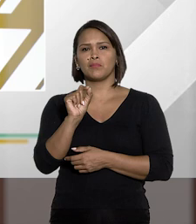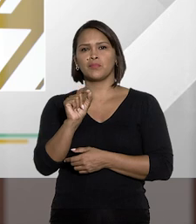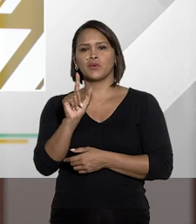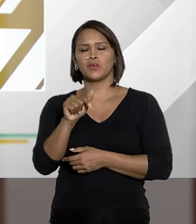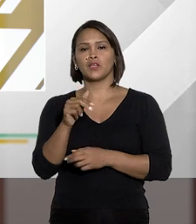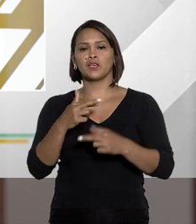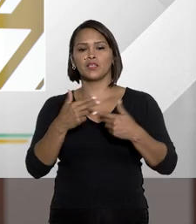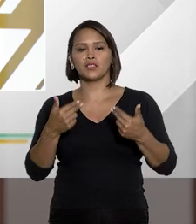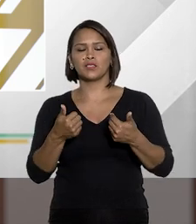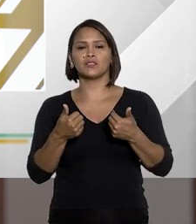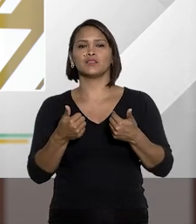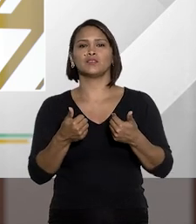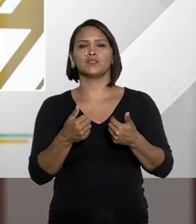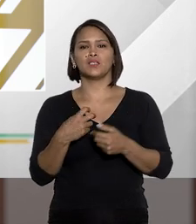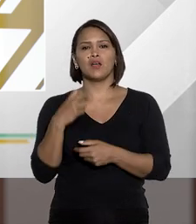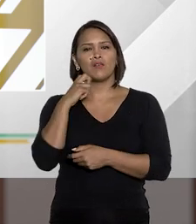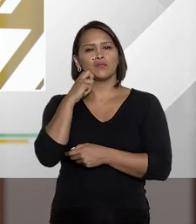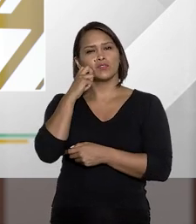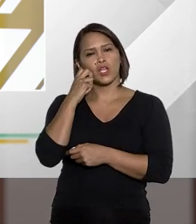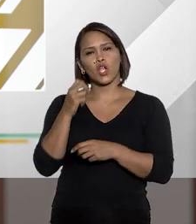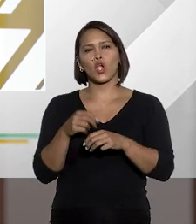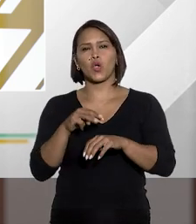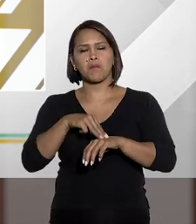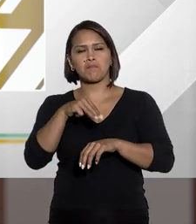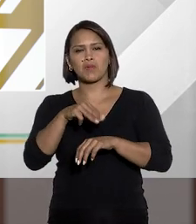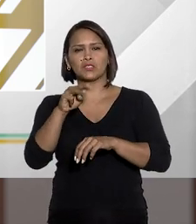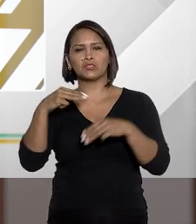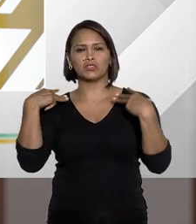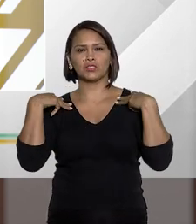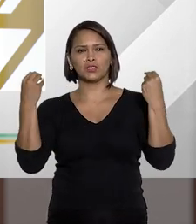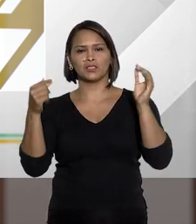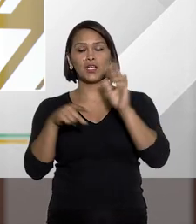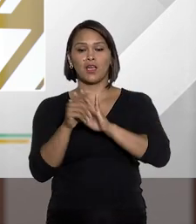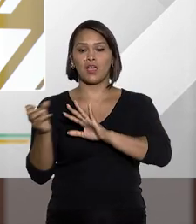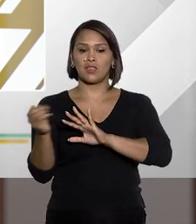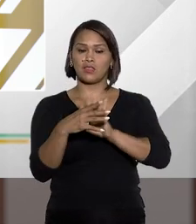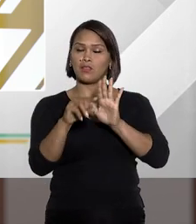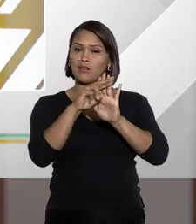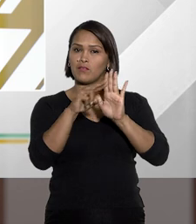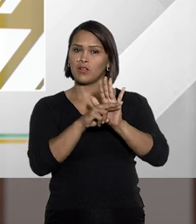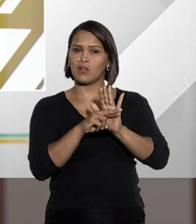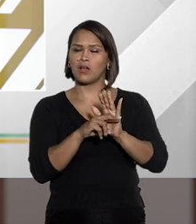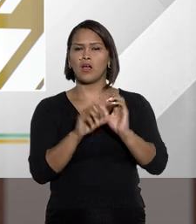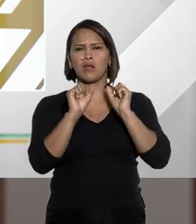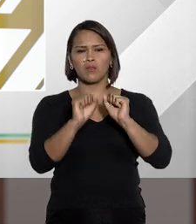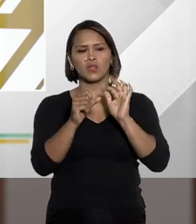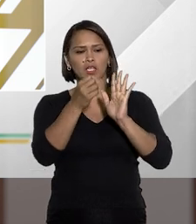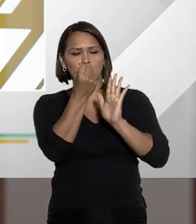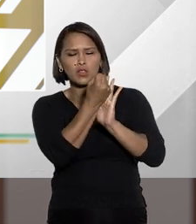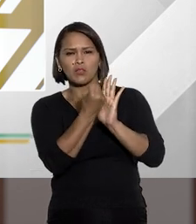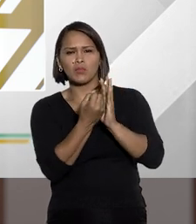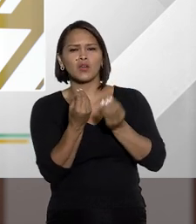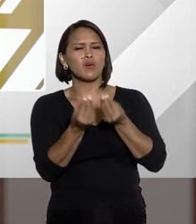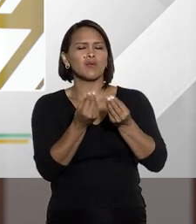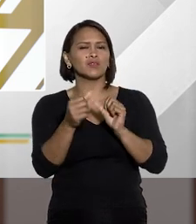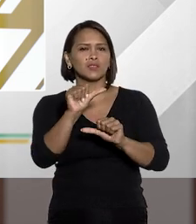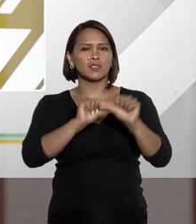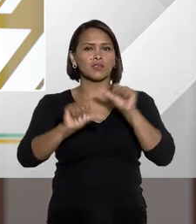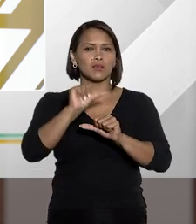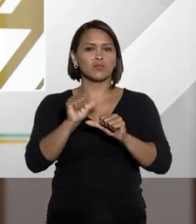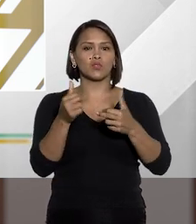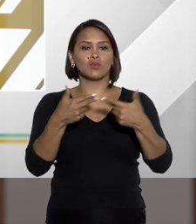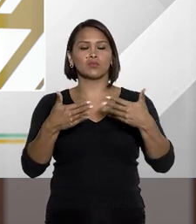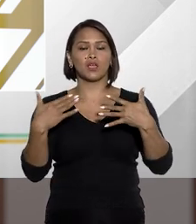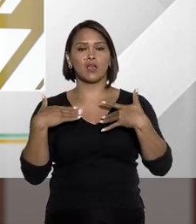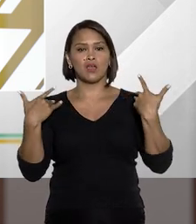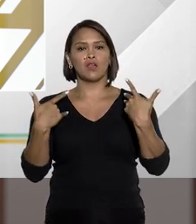desse grande receio de magistrados com relação a essa nova norma. Você poderia enumerar pra gente o que mudou,